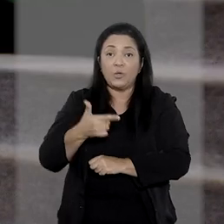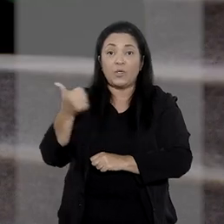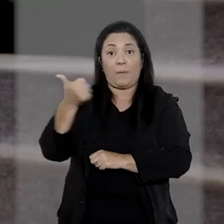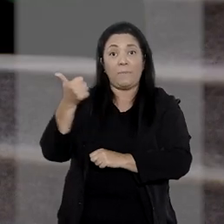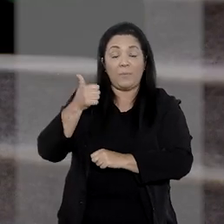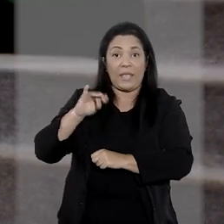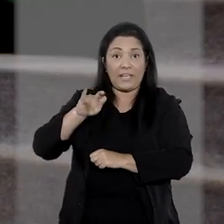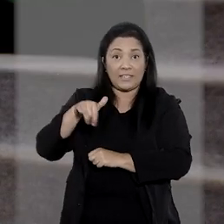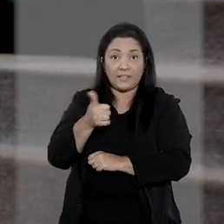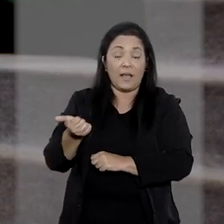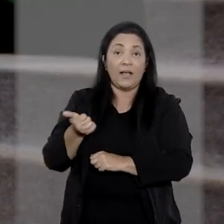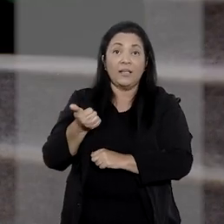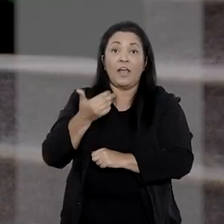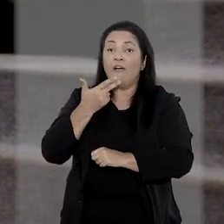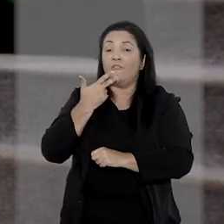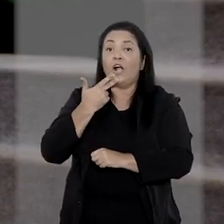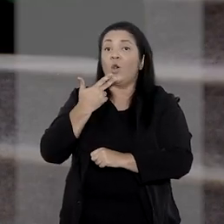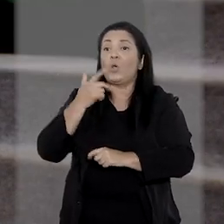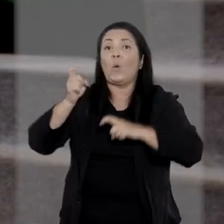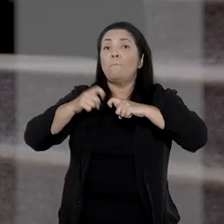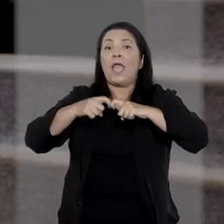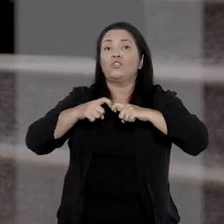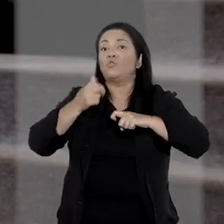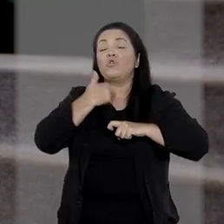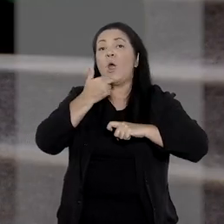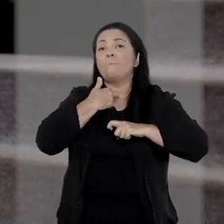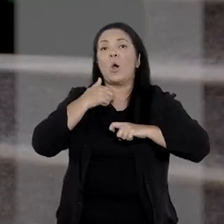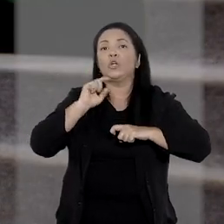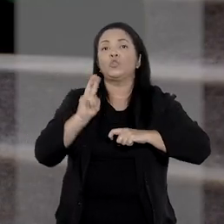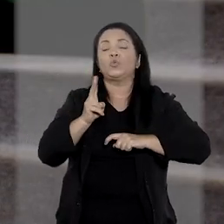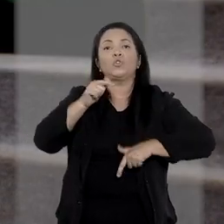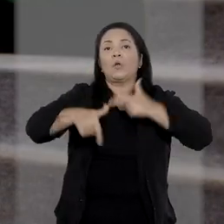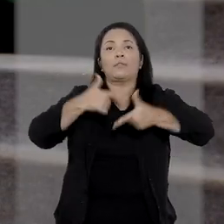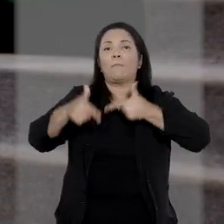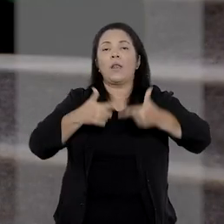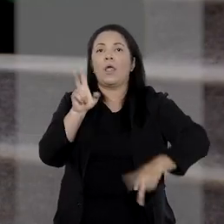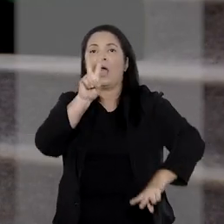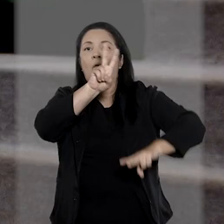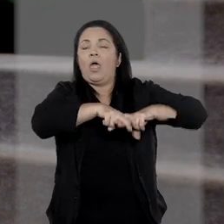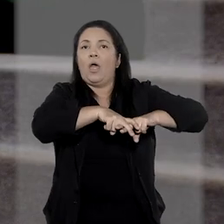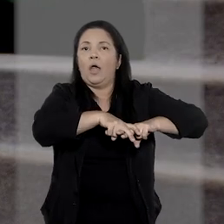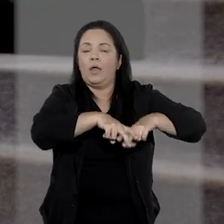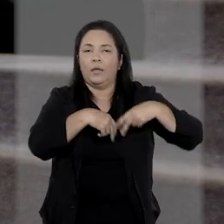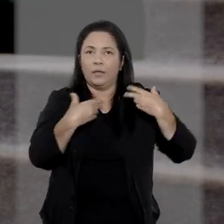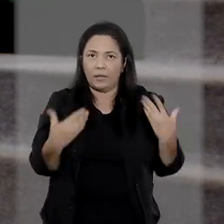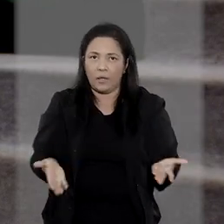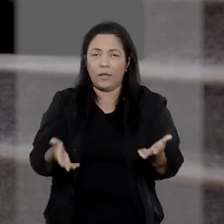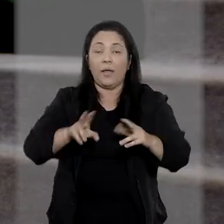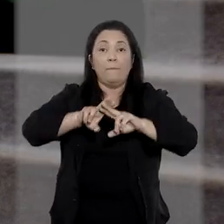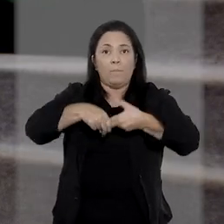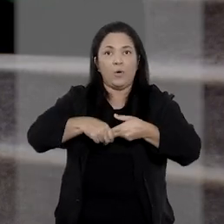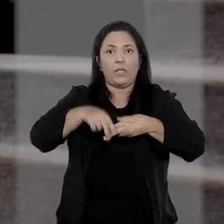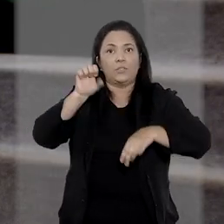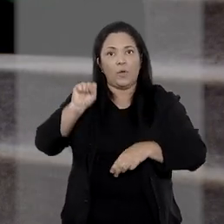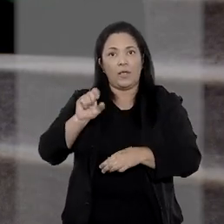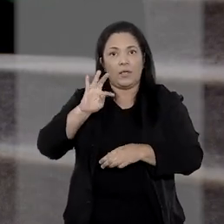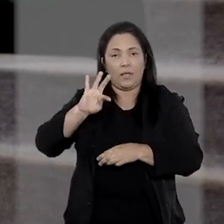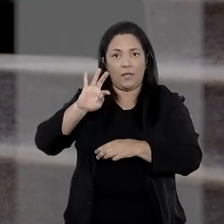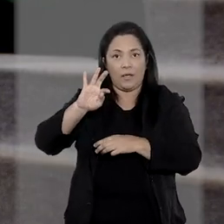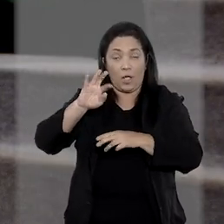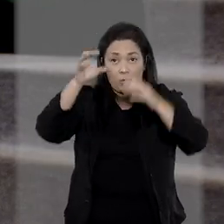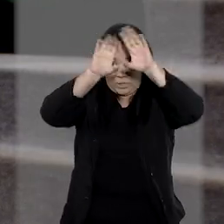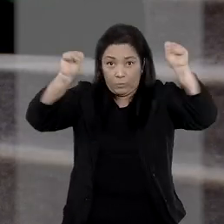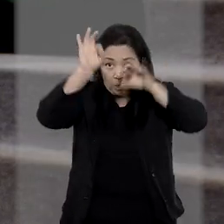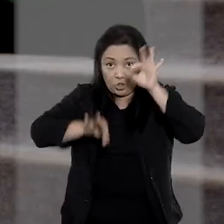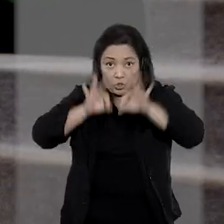instância indeferiu o direito de um médico recorrer em liberdade e determinou a execução provisória da pena, o que foi mantido pelo